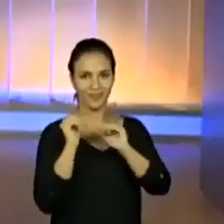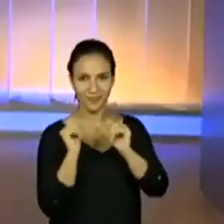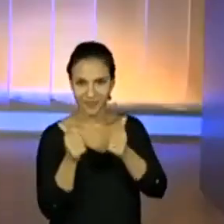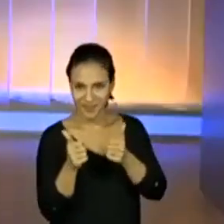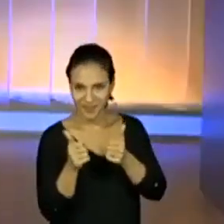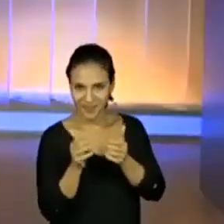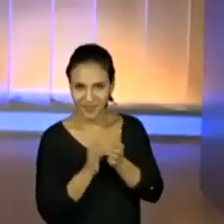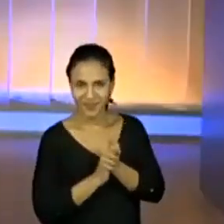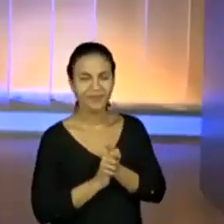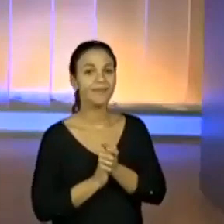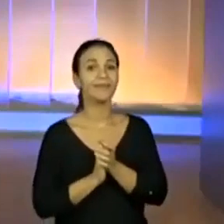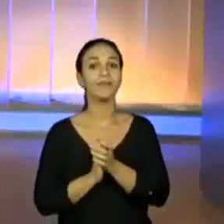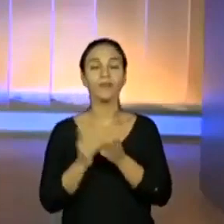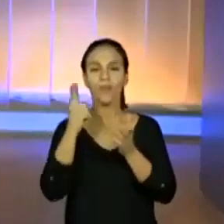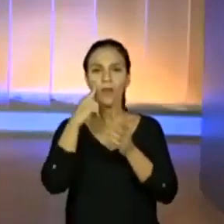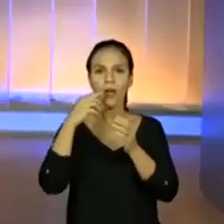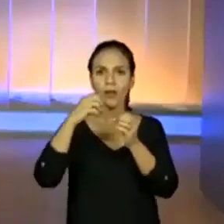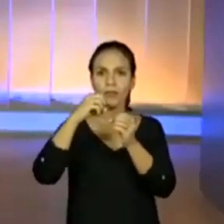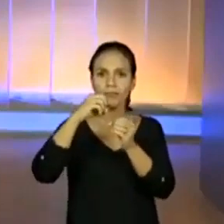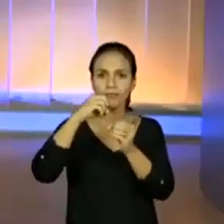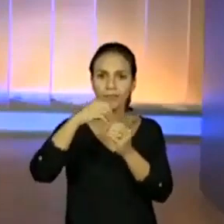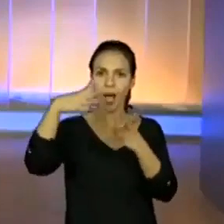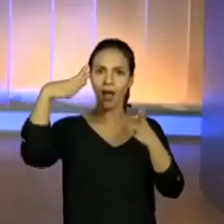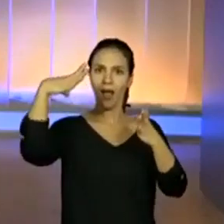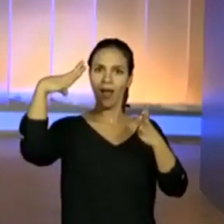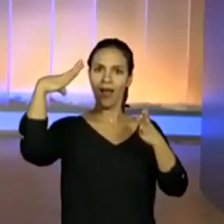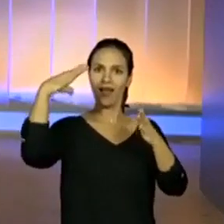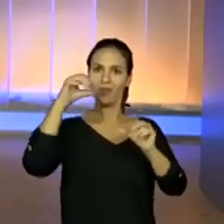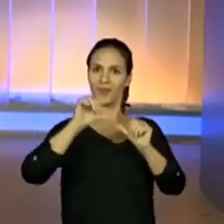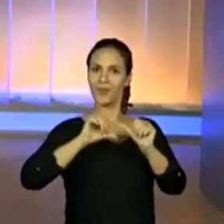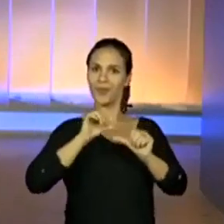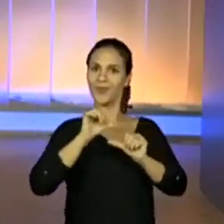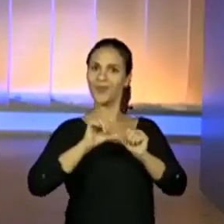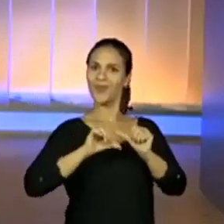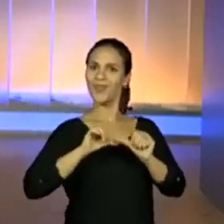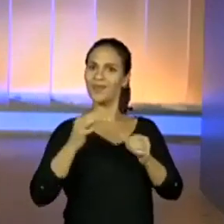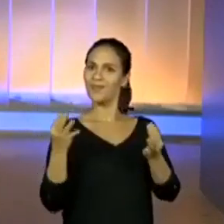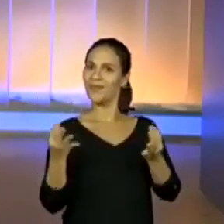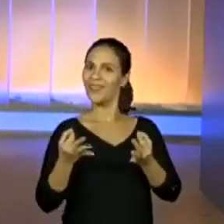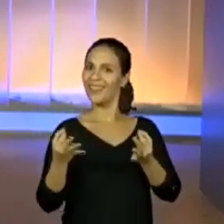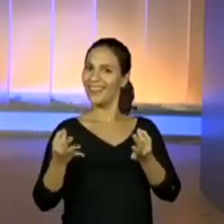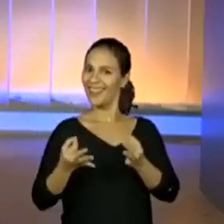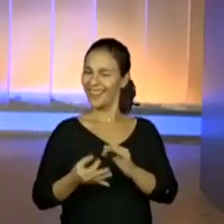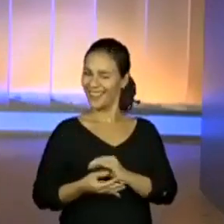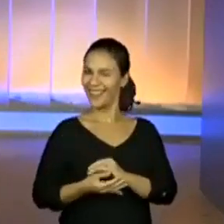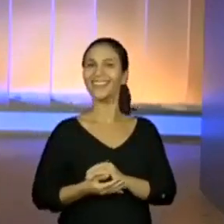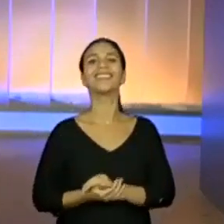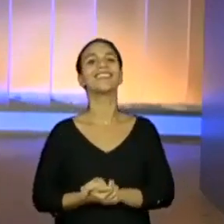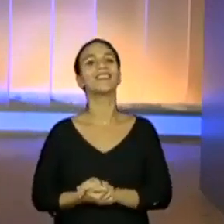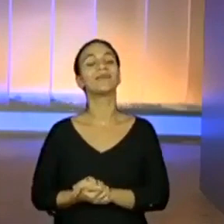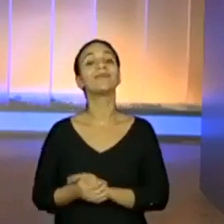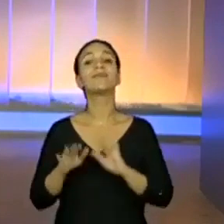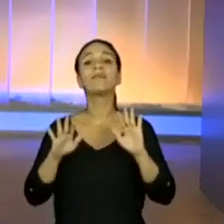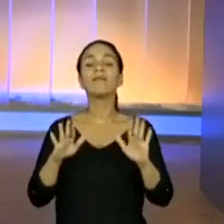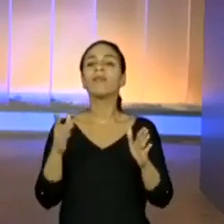Vamos lá. Olha só a mágica. Ele vai mudar agora. Mudou. Perfeito? Nós temos aqui três